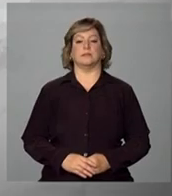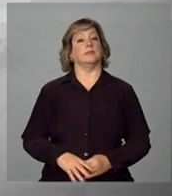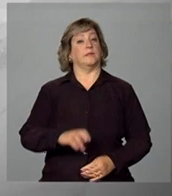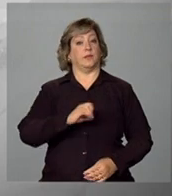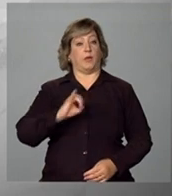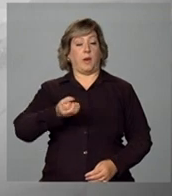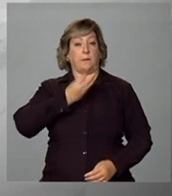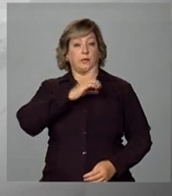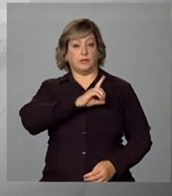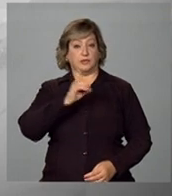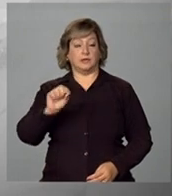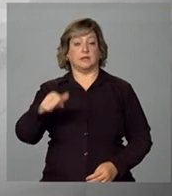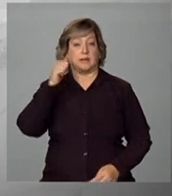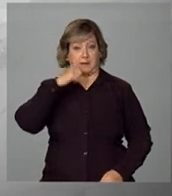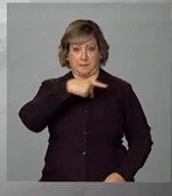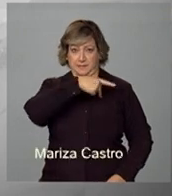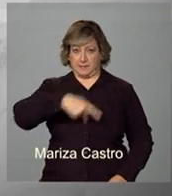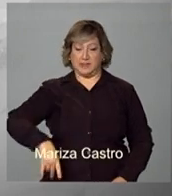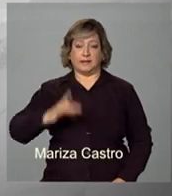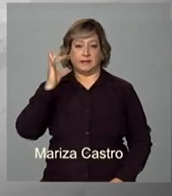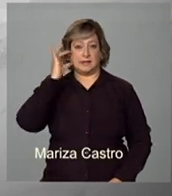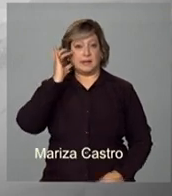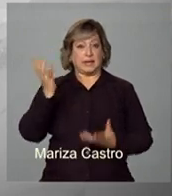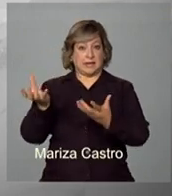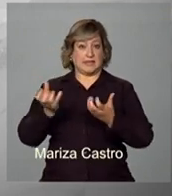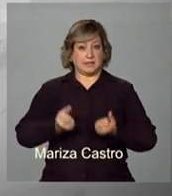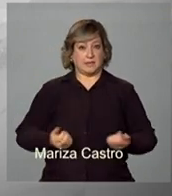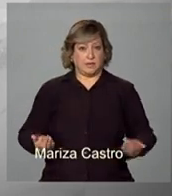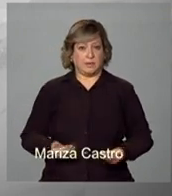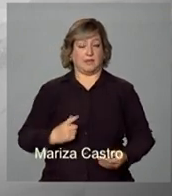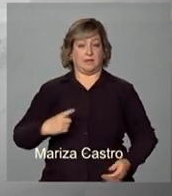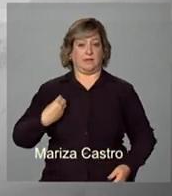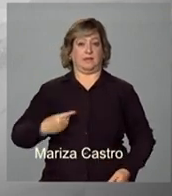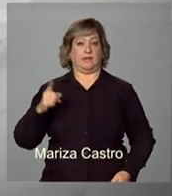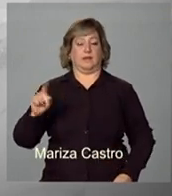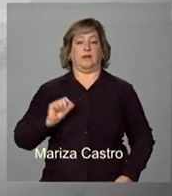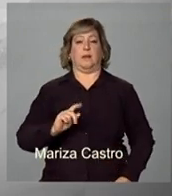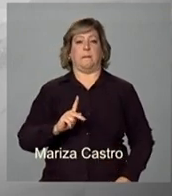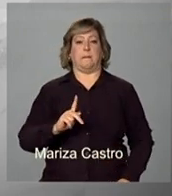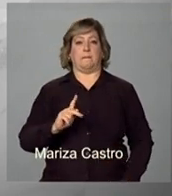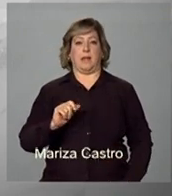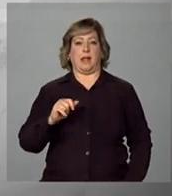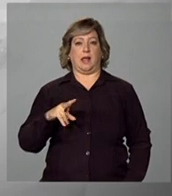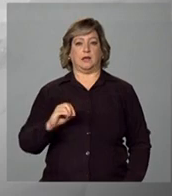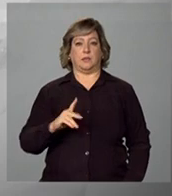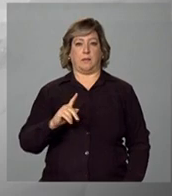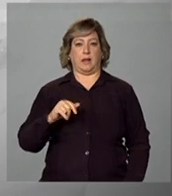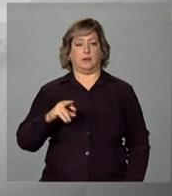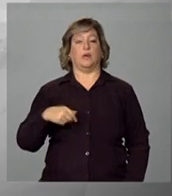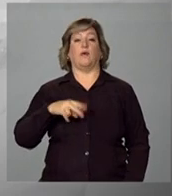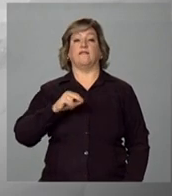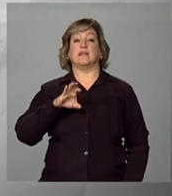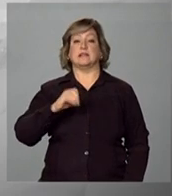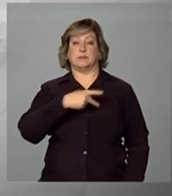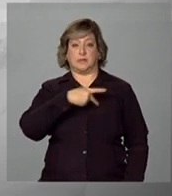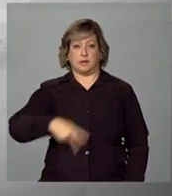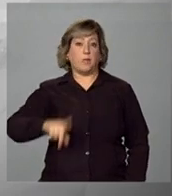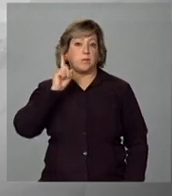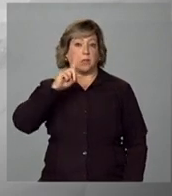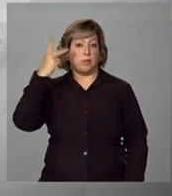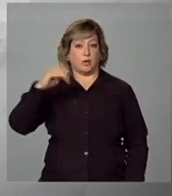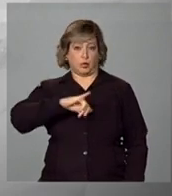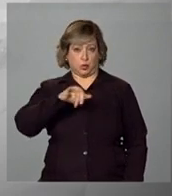Olá, bom dia. A presidenta Dilma Rousseff recebe no Palácio do Planalto o vice-presidente dos Estados Unidos, Joe Biden.